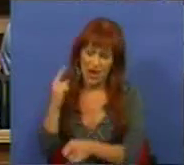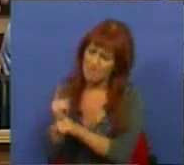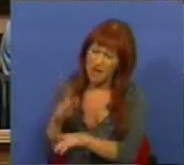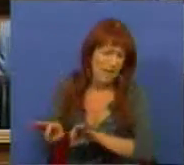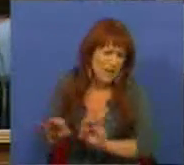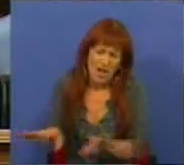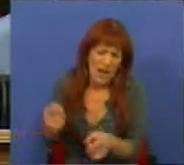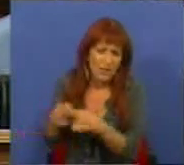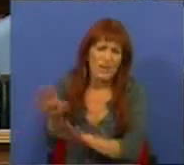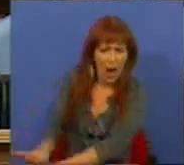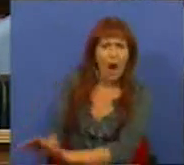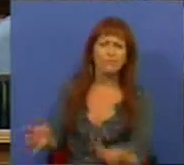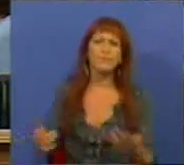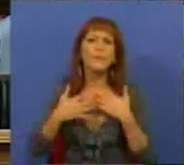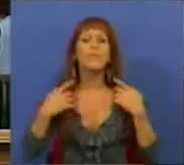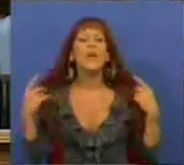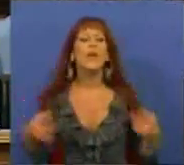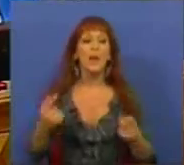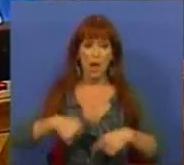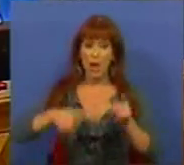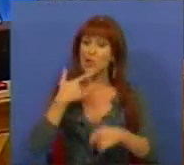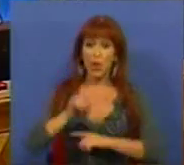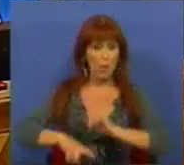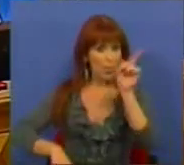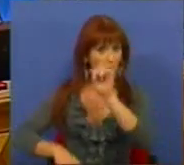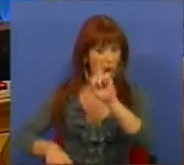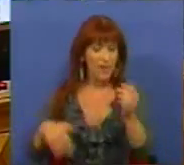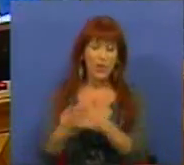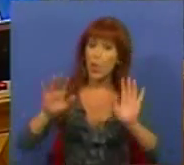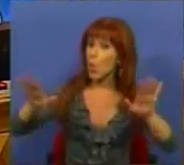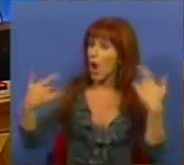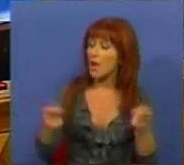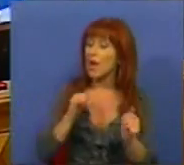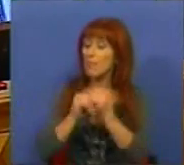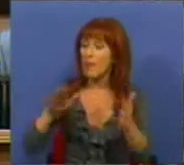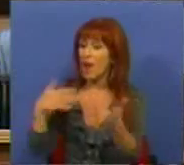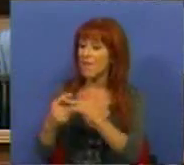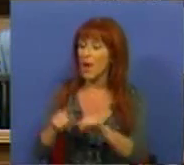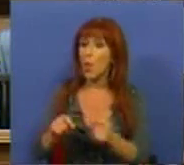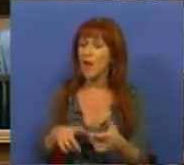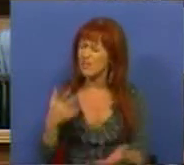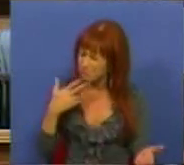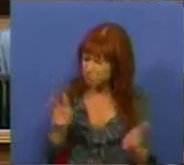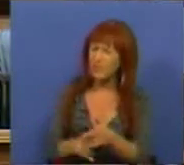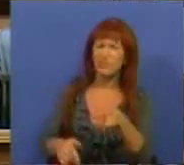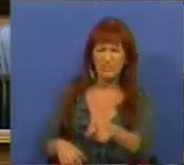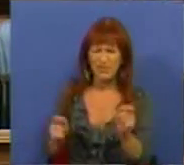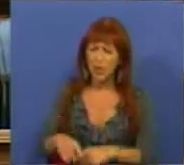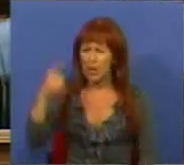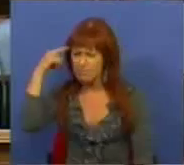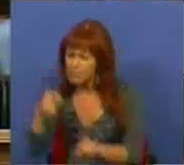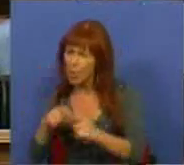manter essa diferença. No que nós não podemos dar qualquer papel de veracidade, de